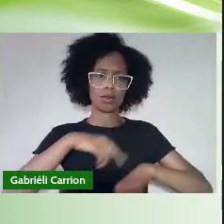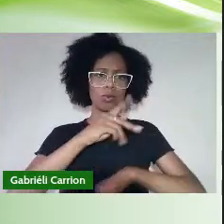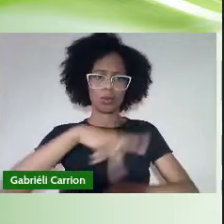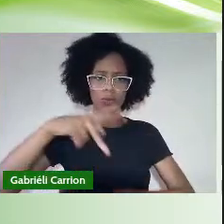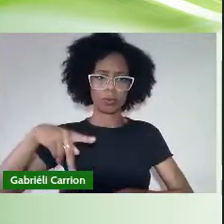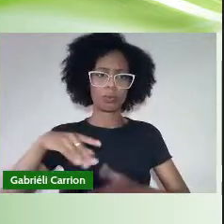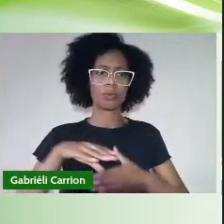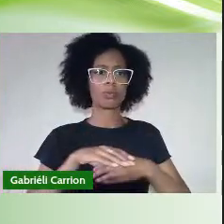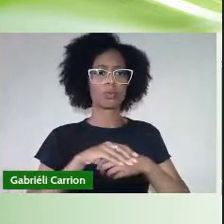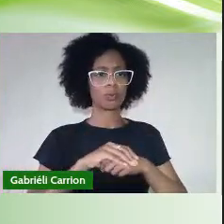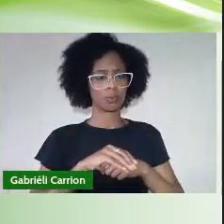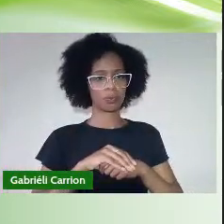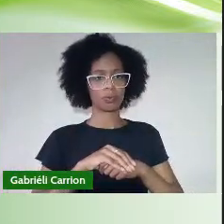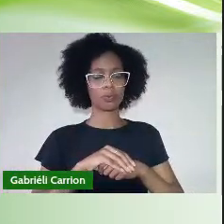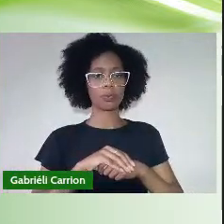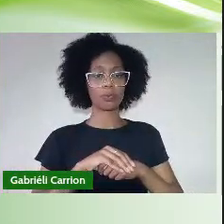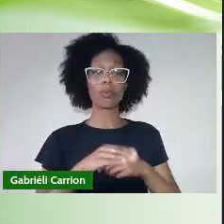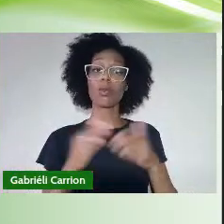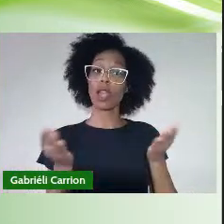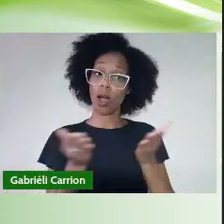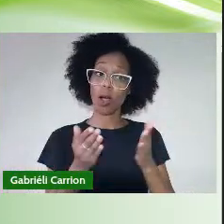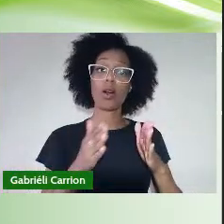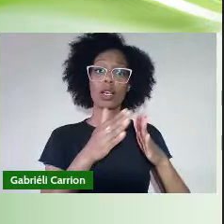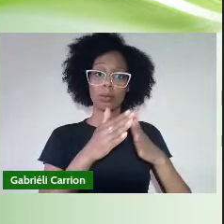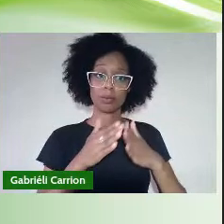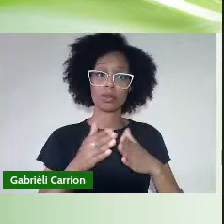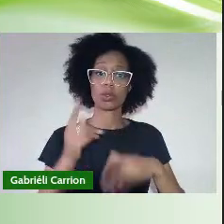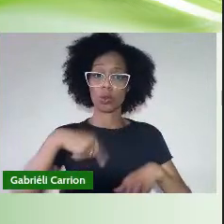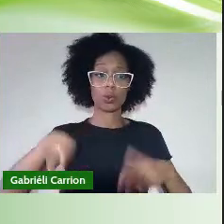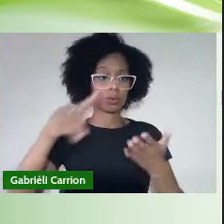Teremos agora a confirmação de juramento